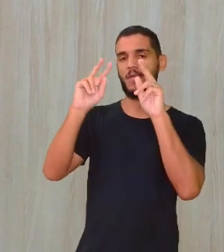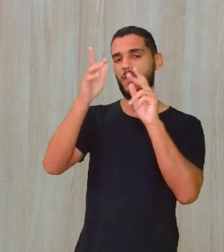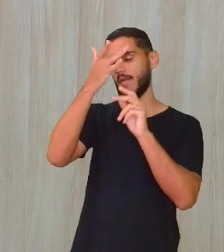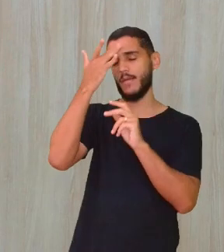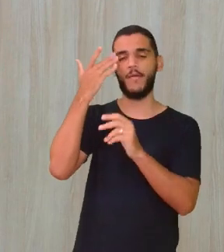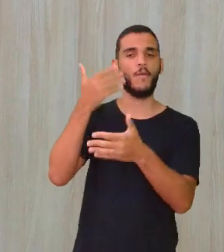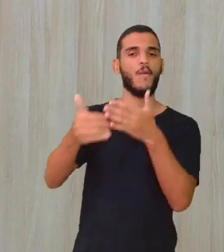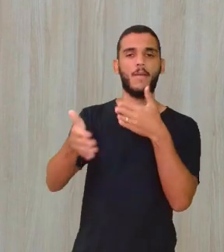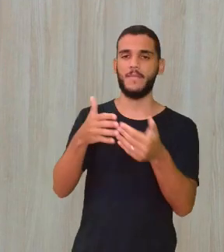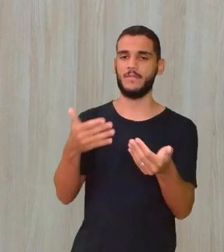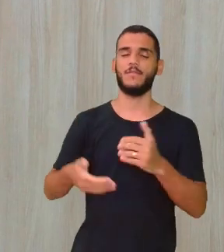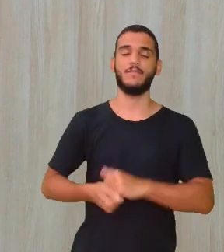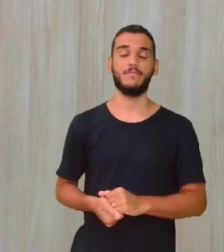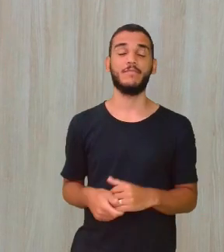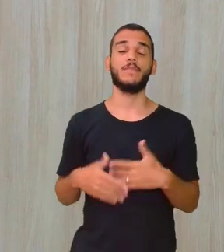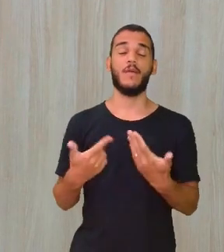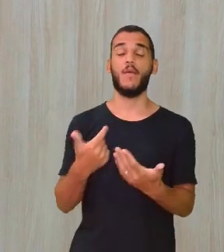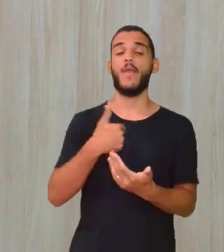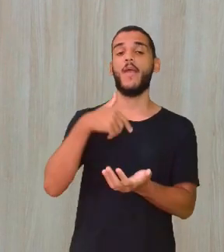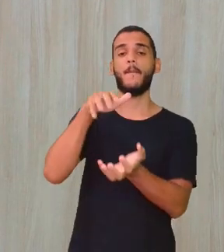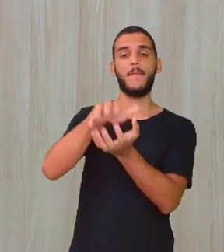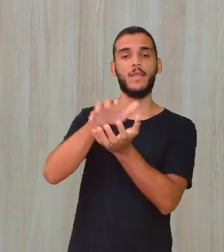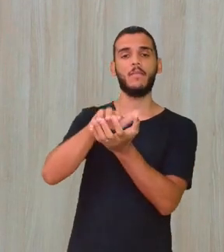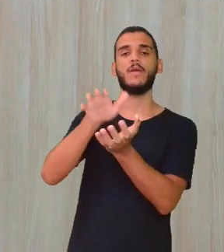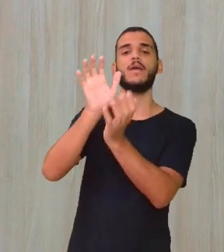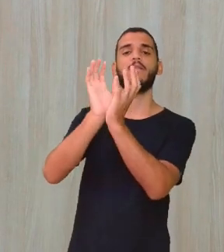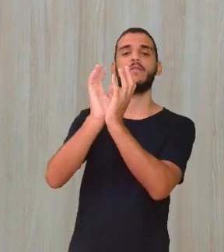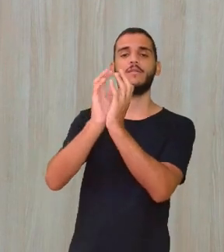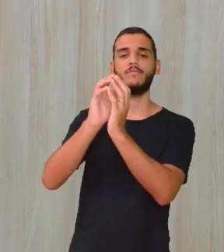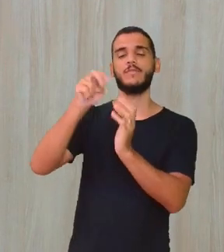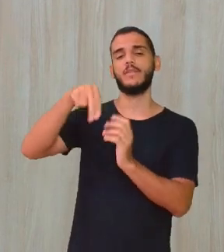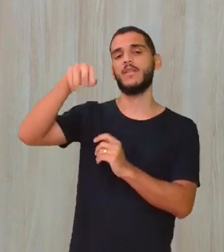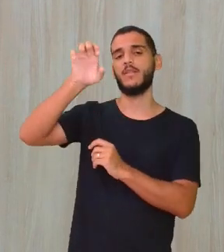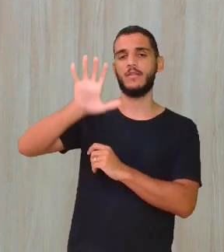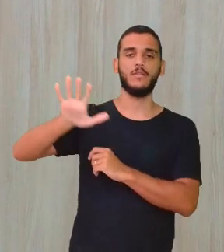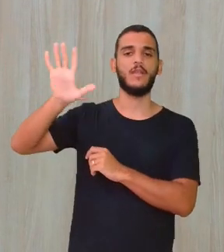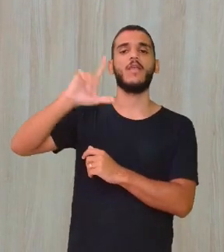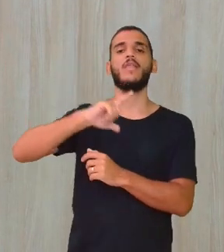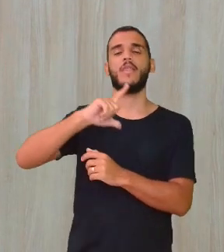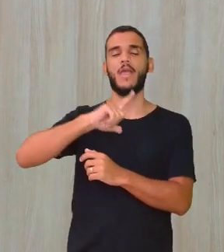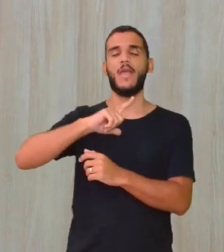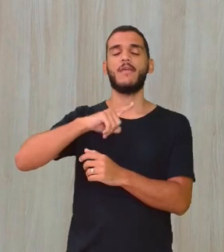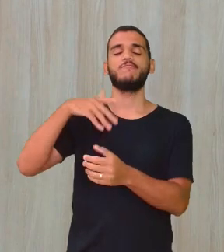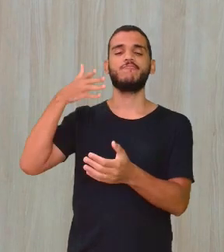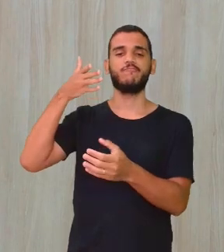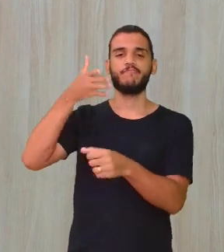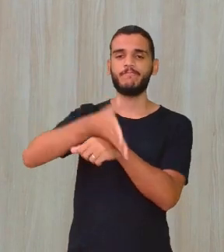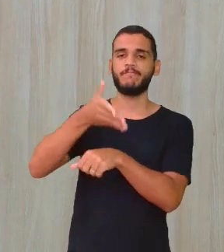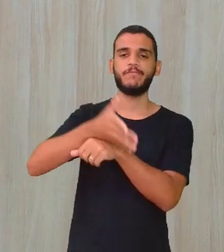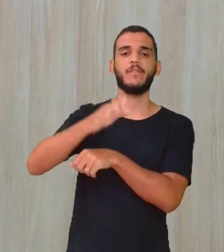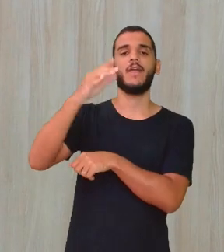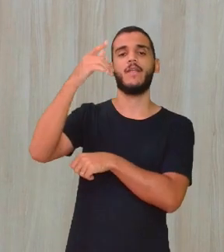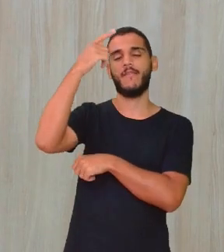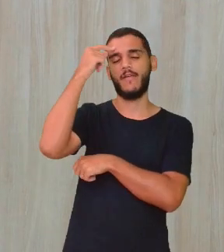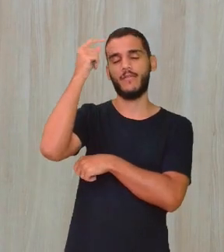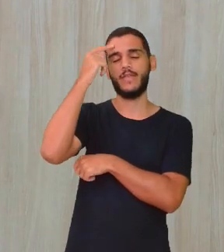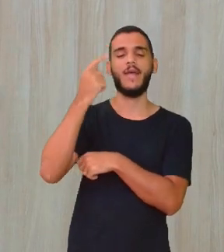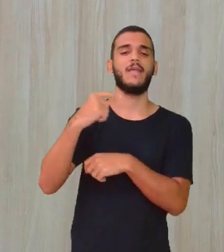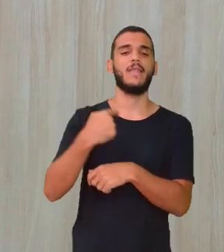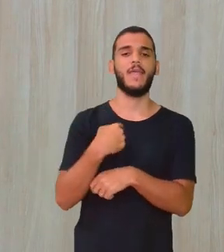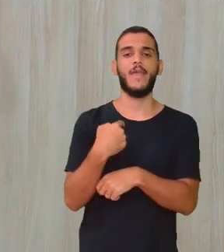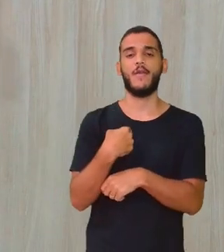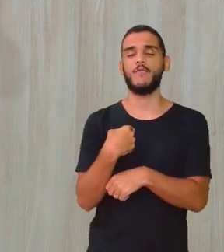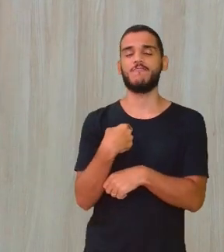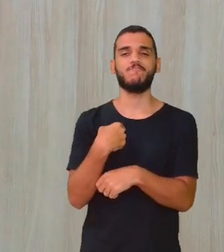o fato de eu ser pernambucana, nordestina, de eu ter feito faculdade, tudo isso interfere na construção de mim,